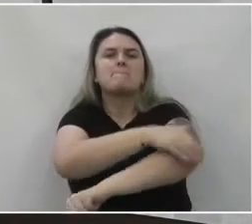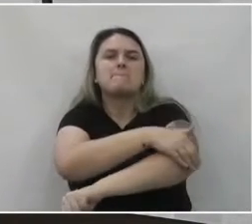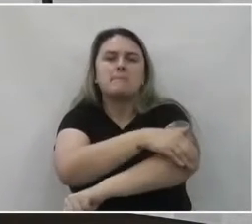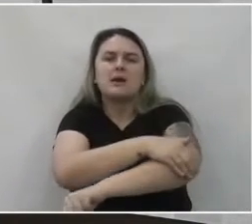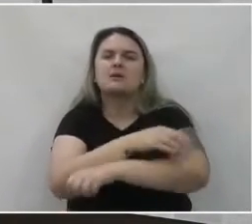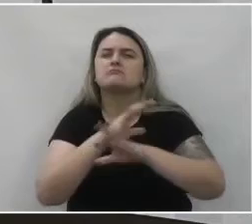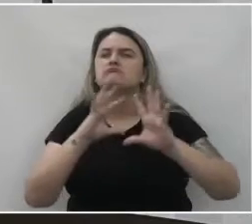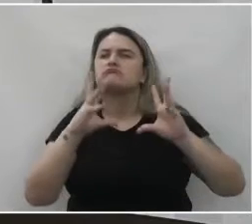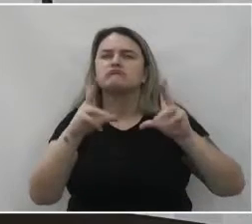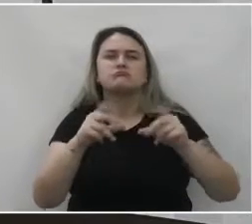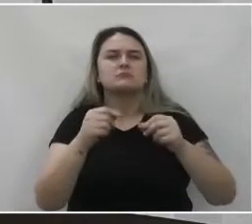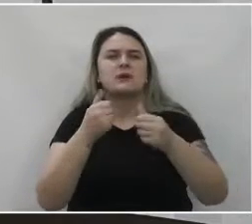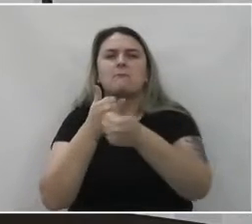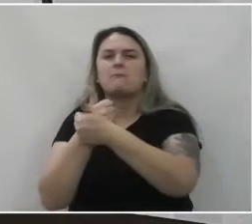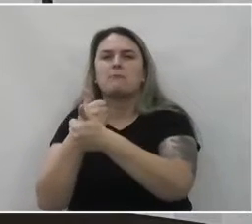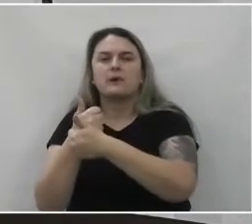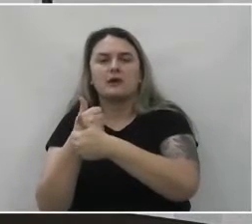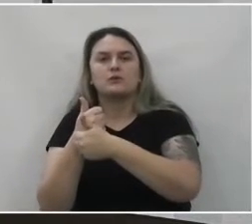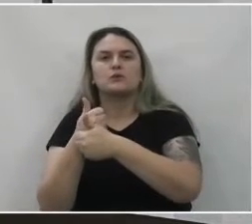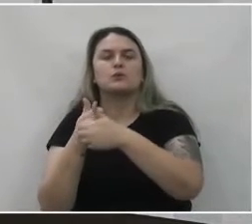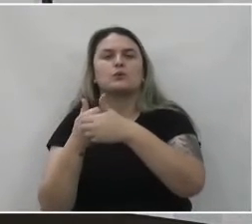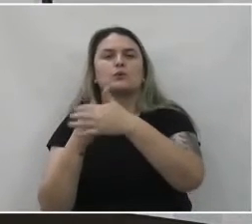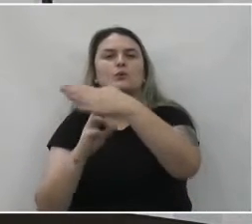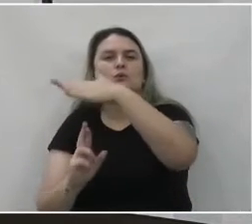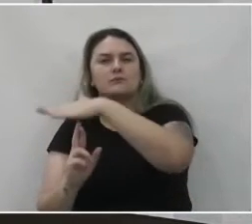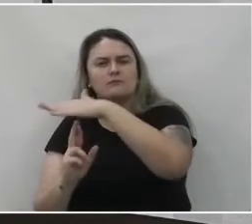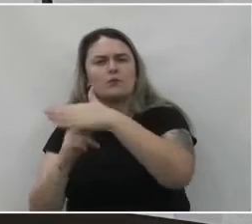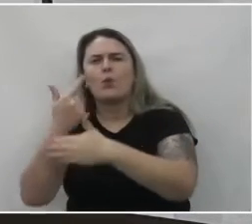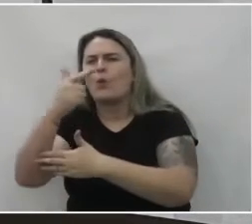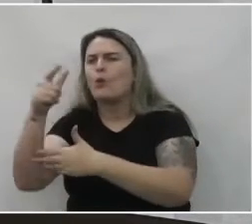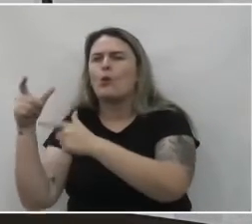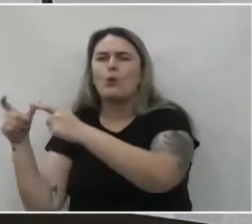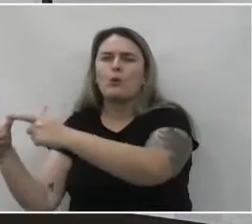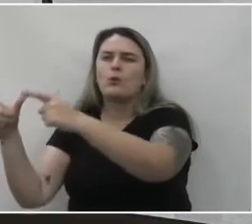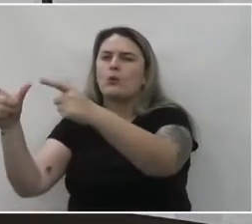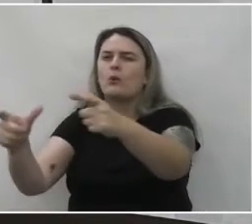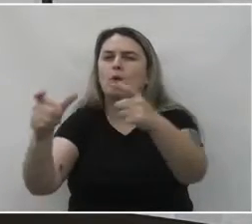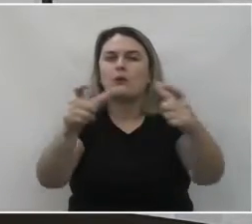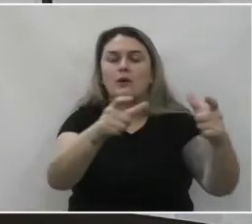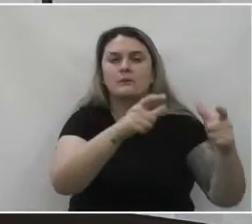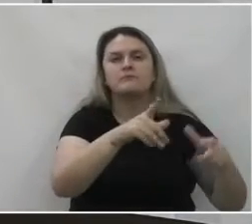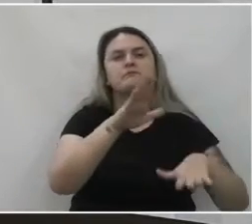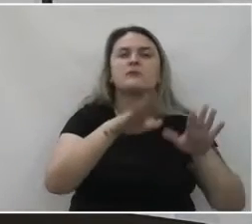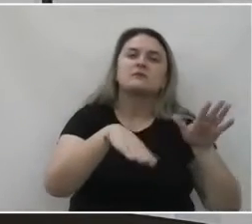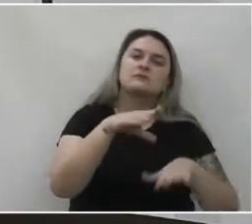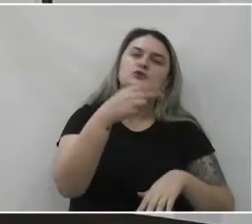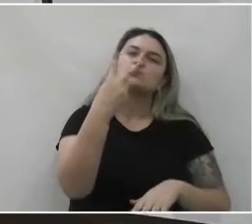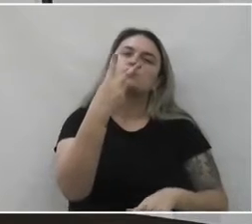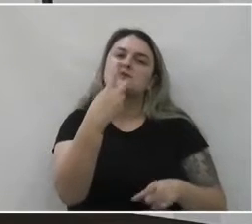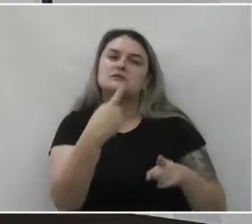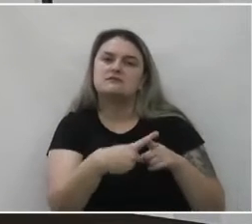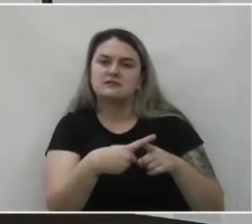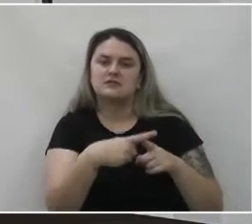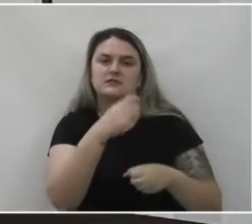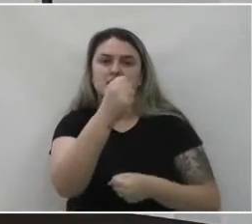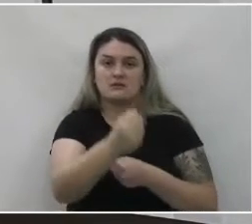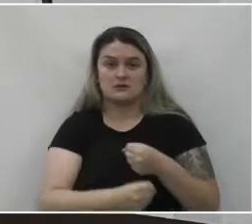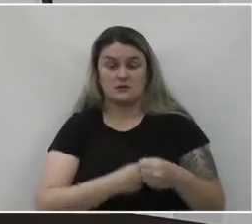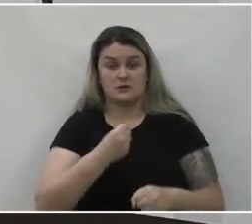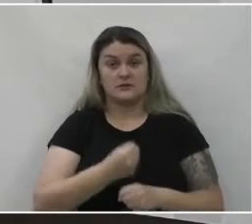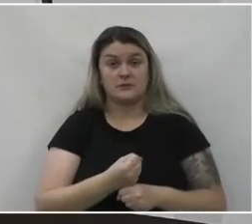as pracinhas ao lado da rodoviária e outros. Com média de dois ou três encontros ao ano.